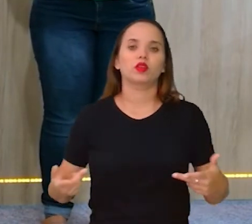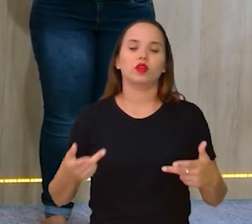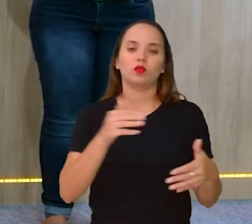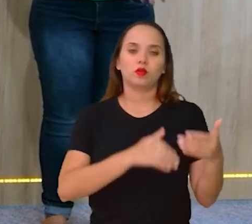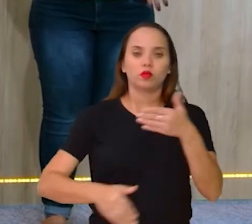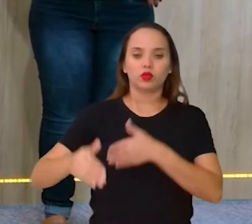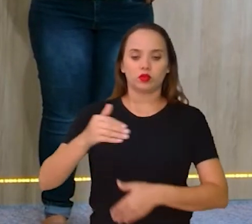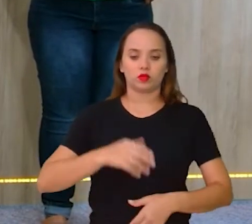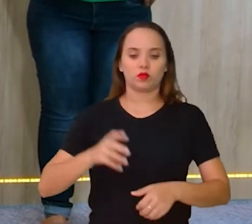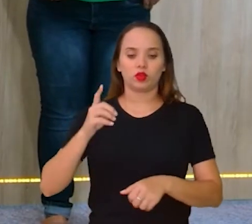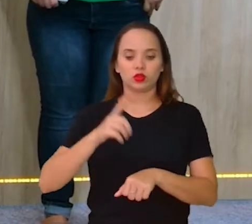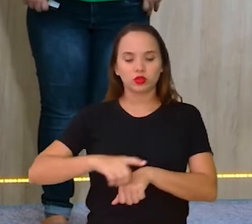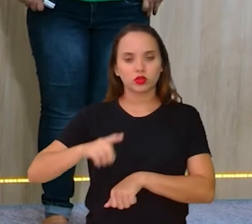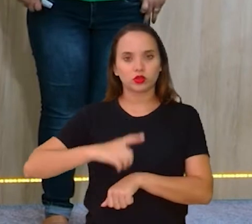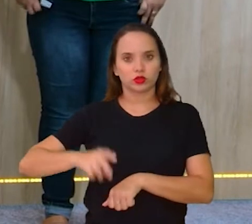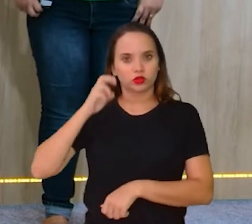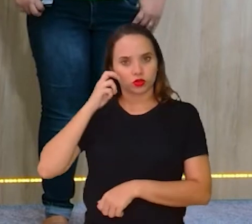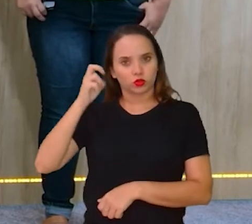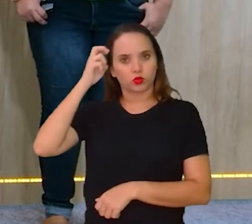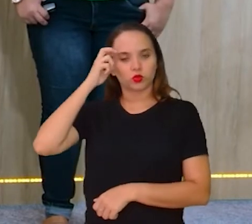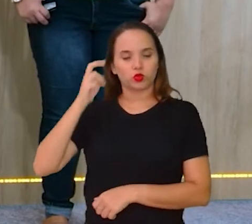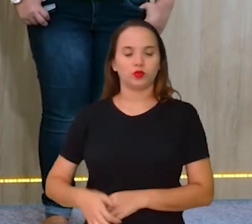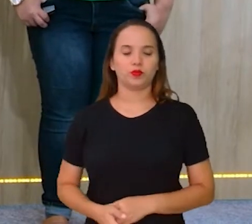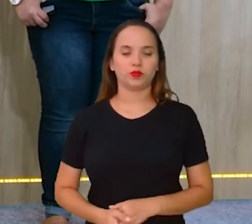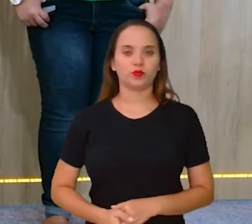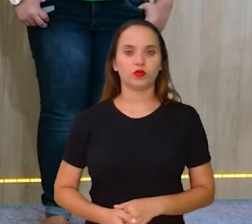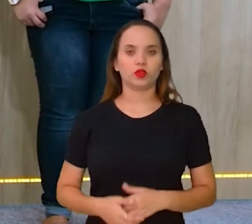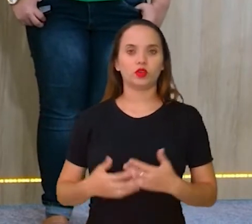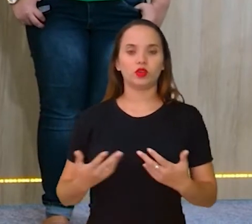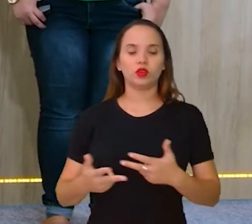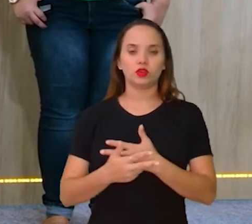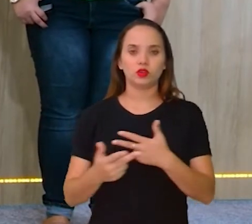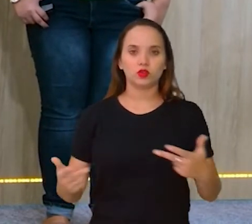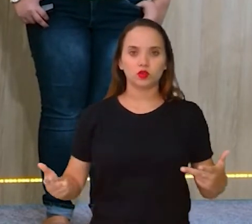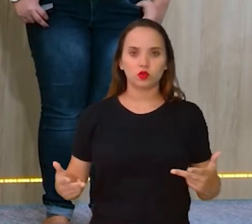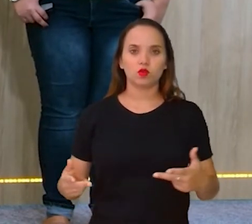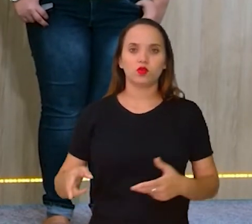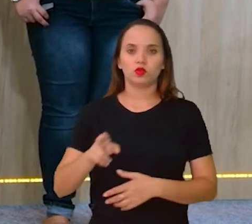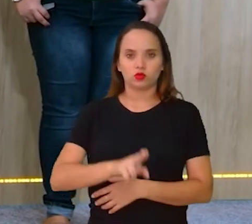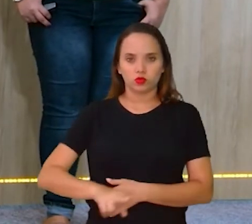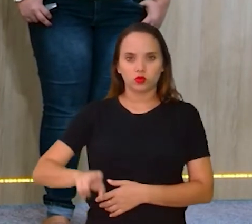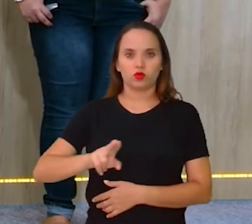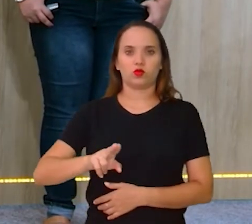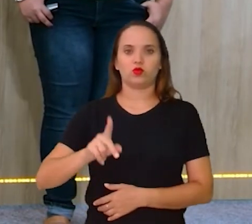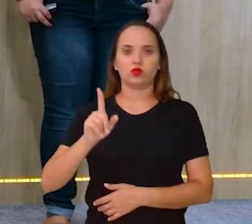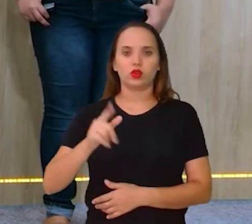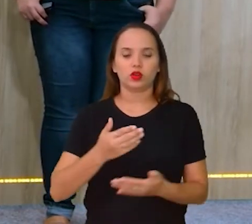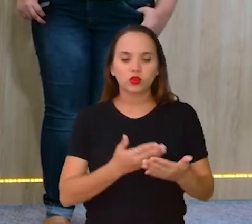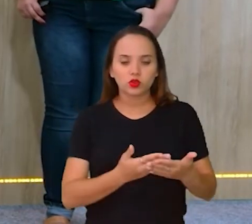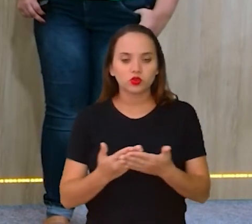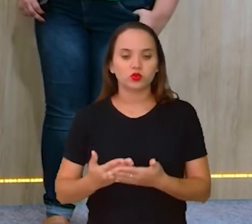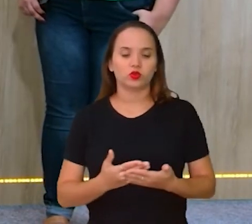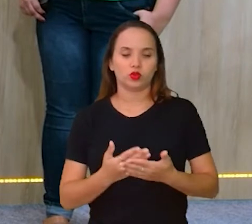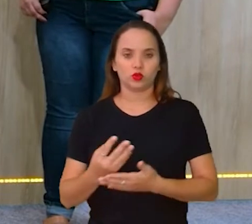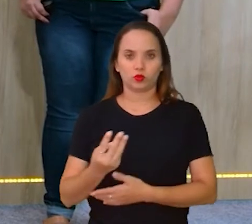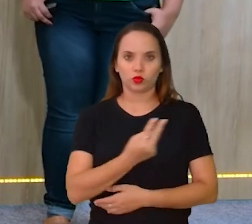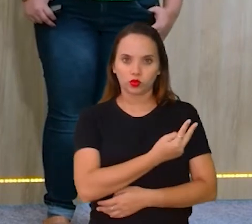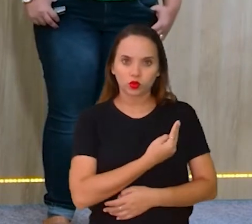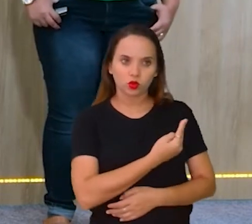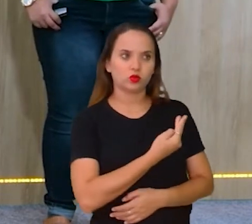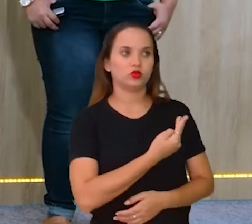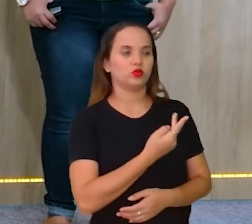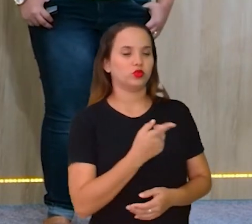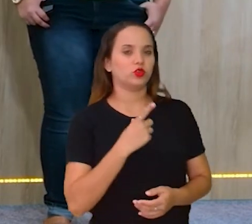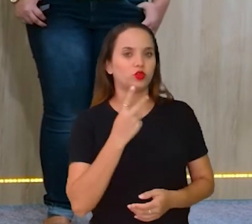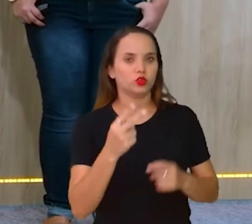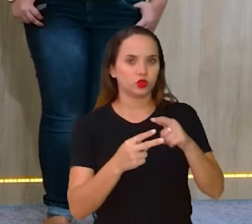parte dessa cultura digital, certo? E essas ferramentas que a gente utiliza, ela vai ser estudada por nós aqui em duas